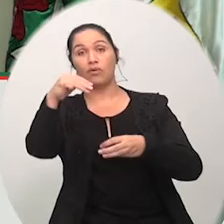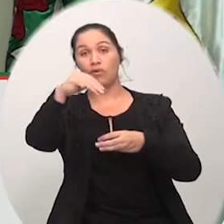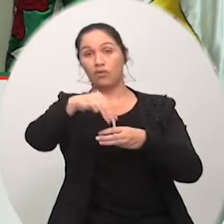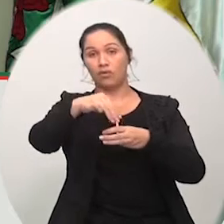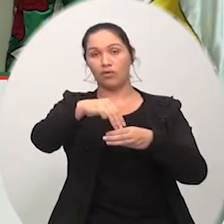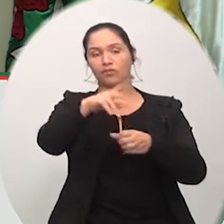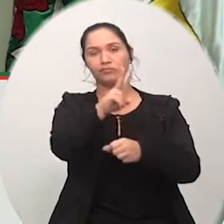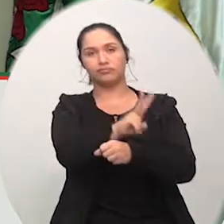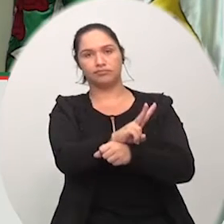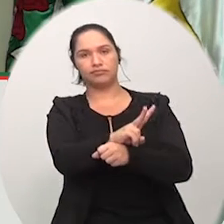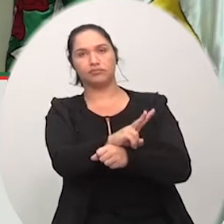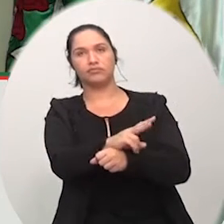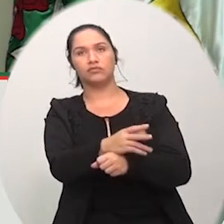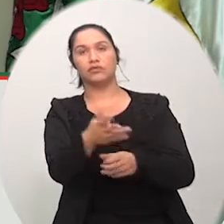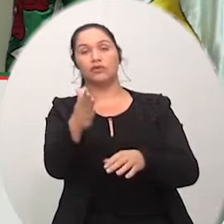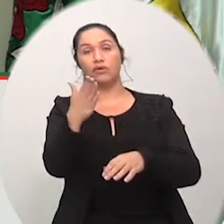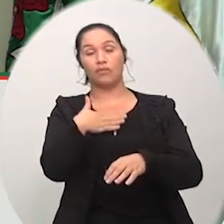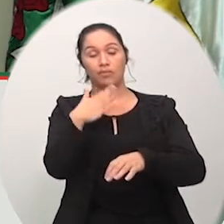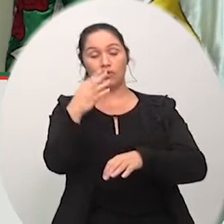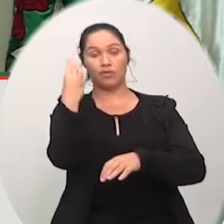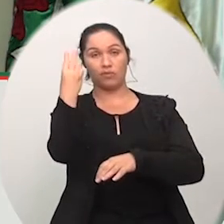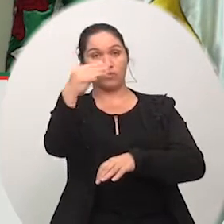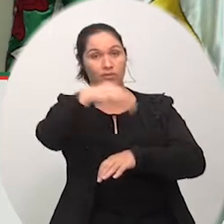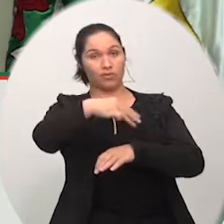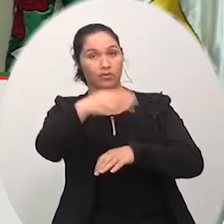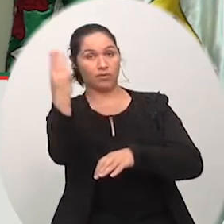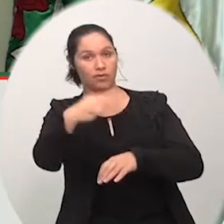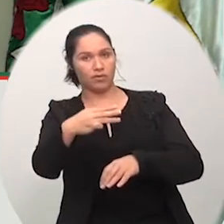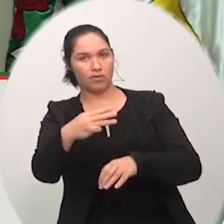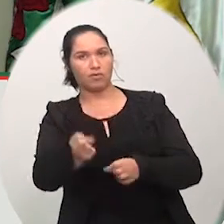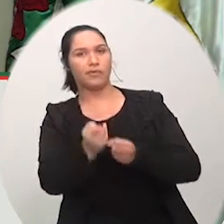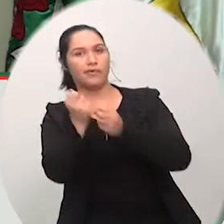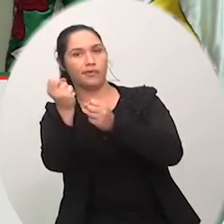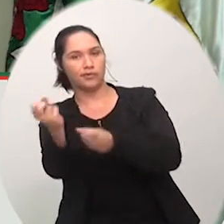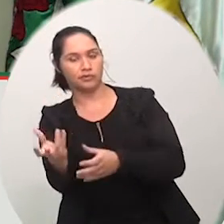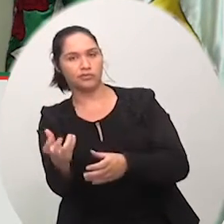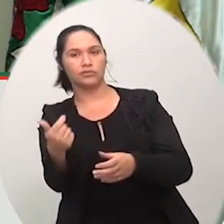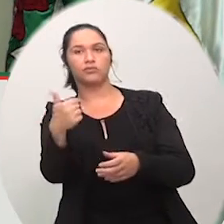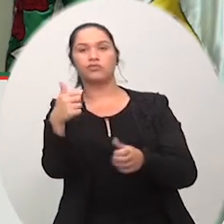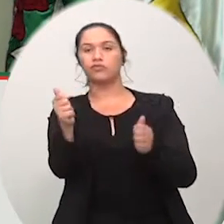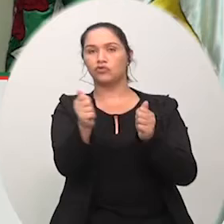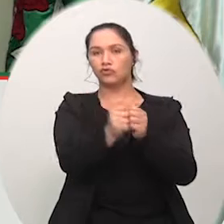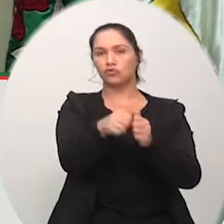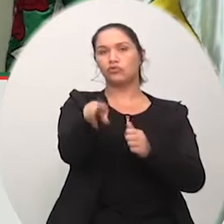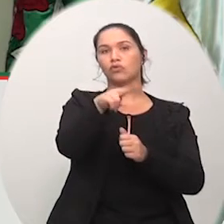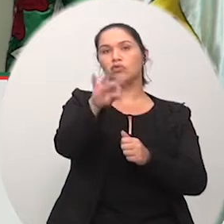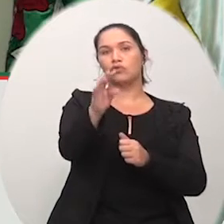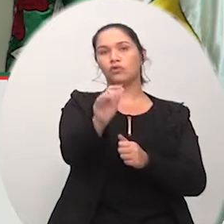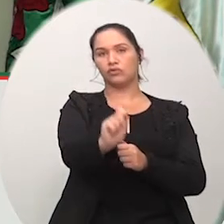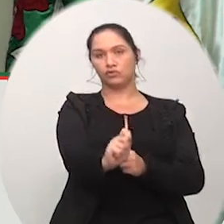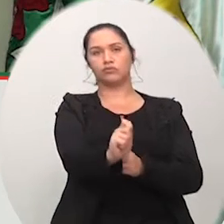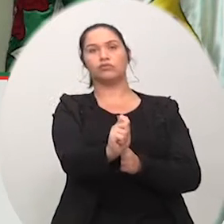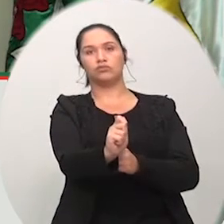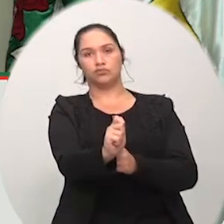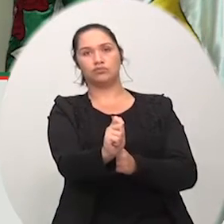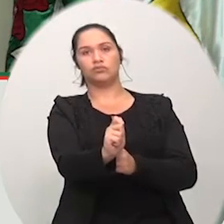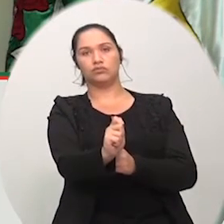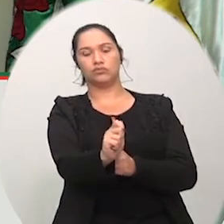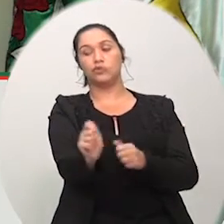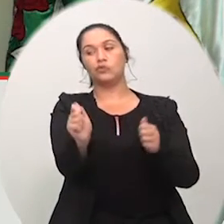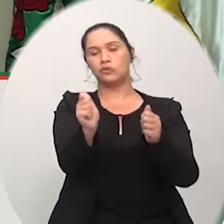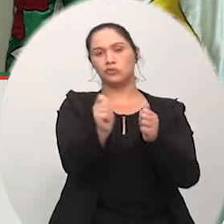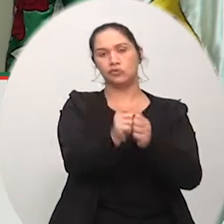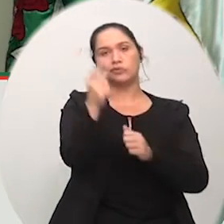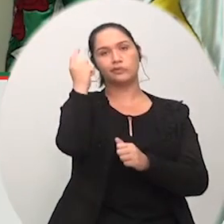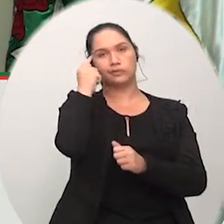nove vereador e digo, corroboro com o vereador Tita, o Estado tem que ser mínimo. A